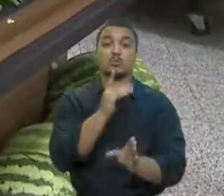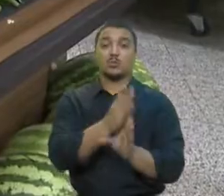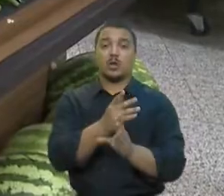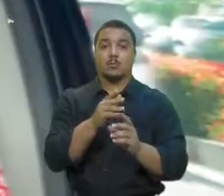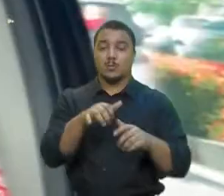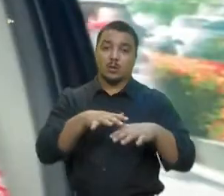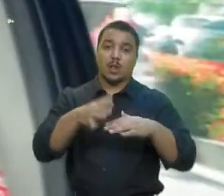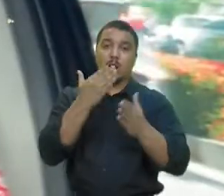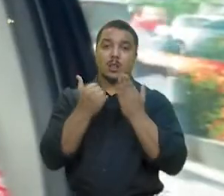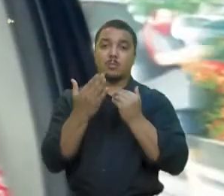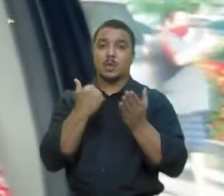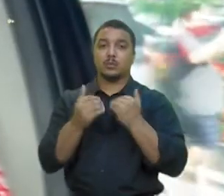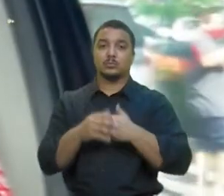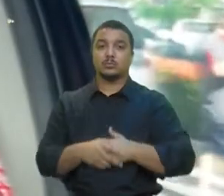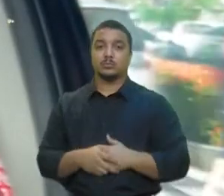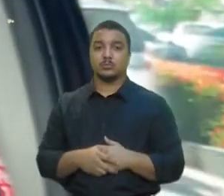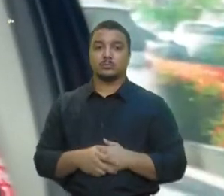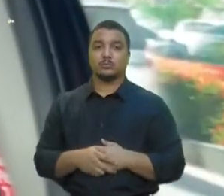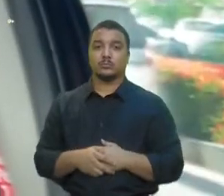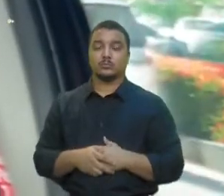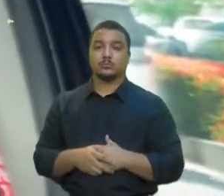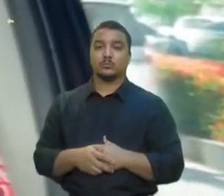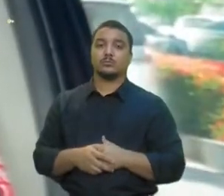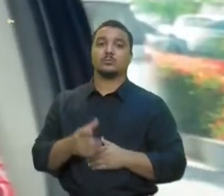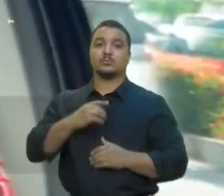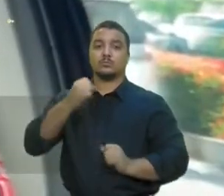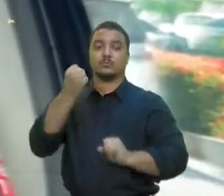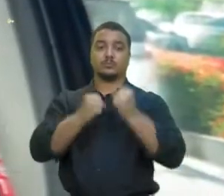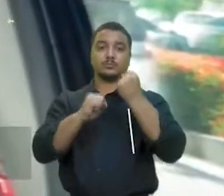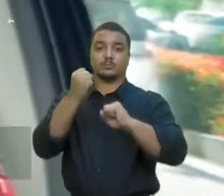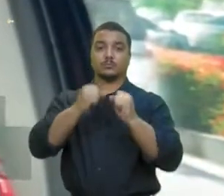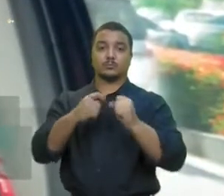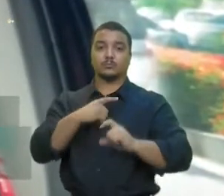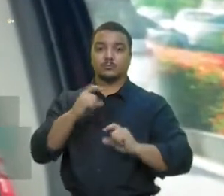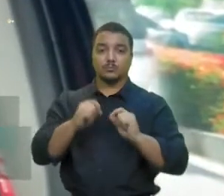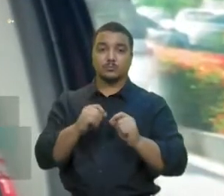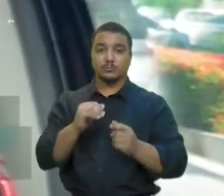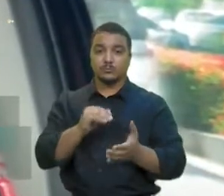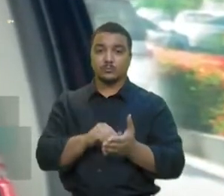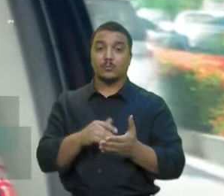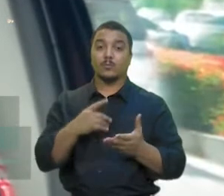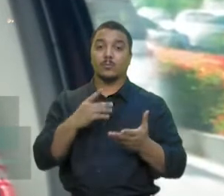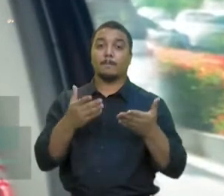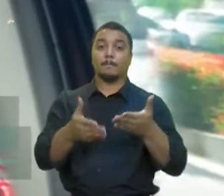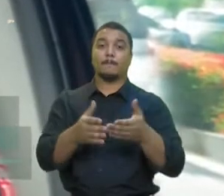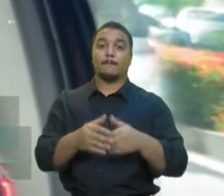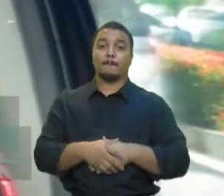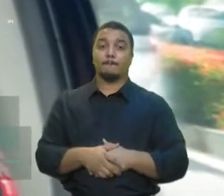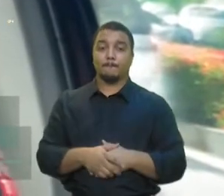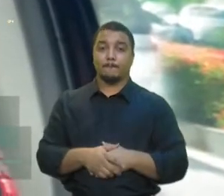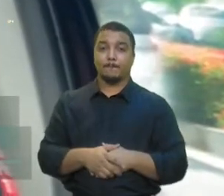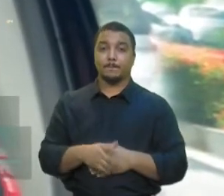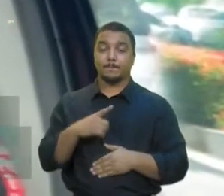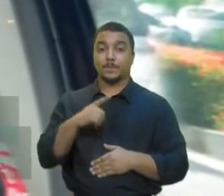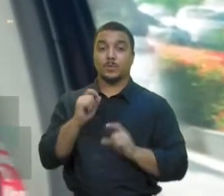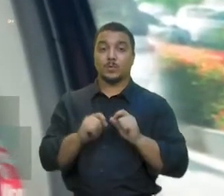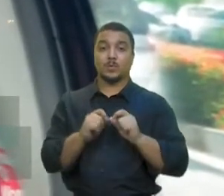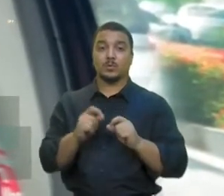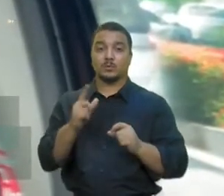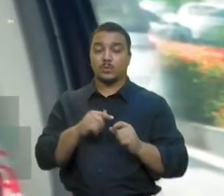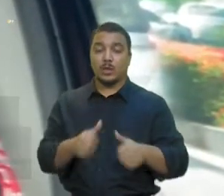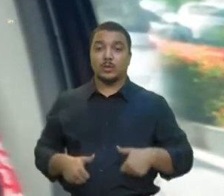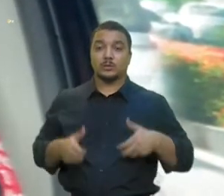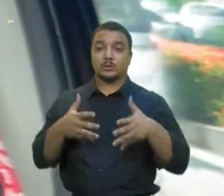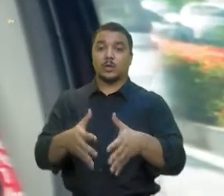alimentos. A indústria tem os assuntos para chegar na indústria para produzir, depois ela tem aquele custo para poder